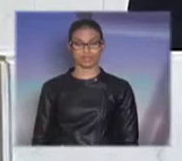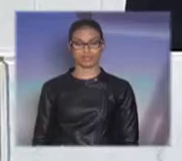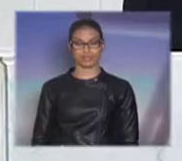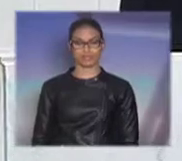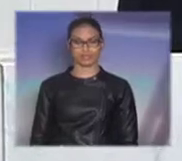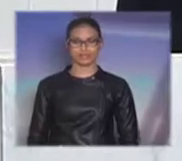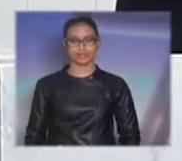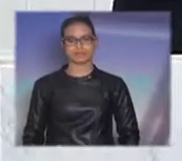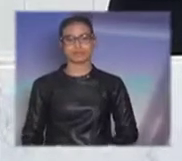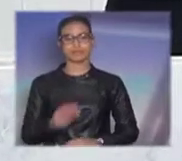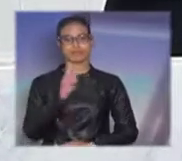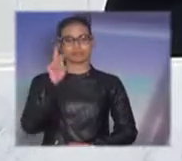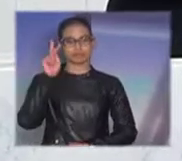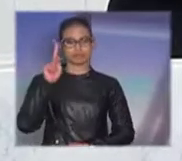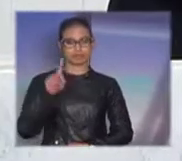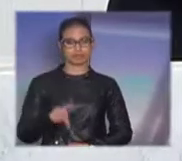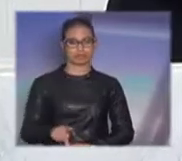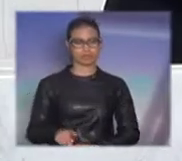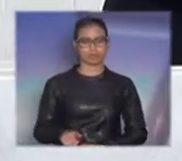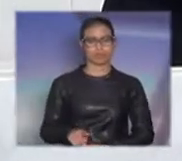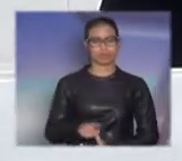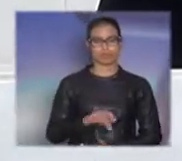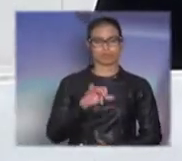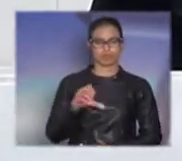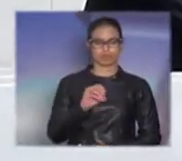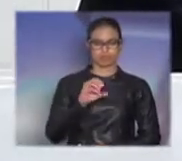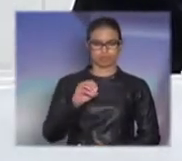Senhor presidente, deputado Jorge Ato,